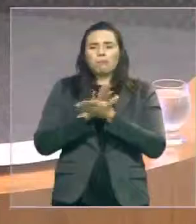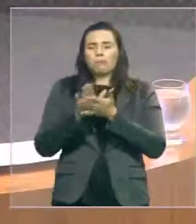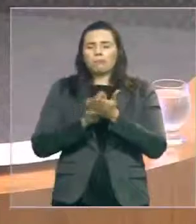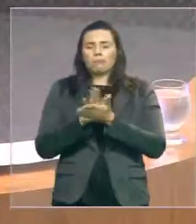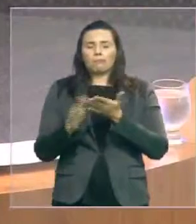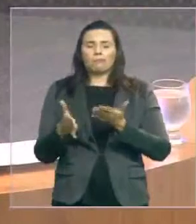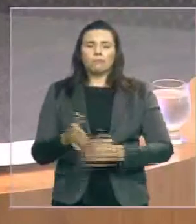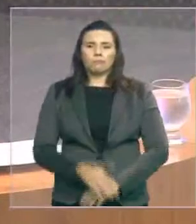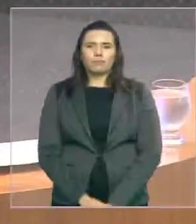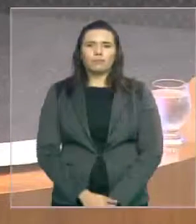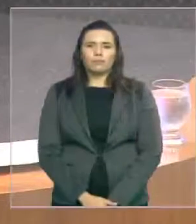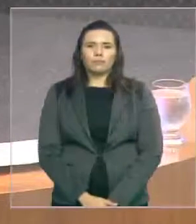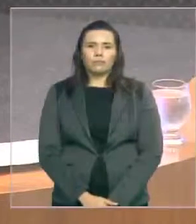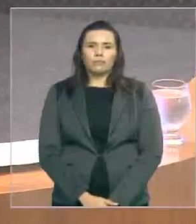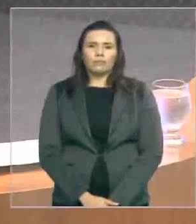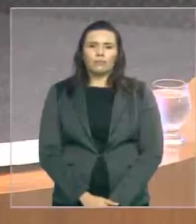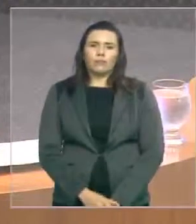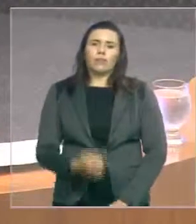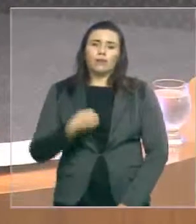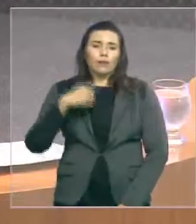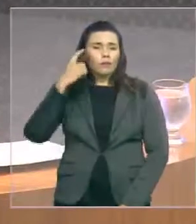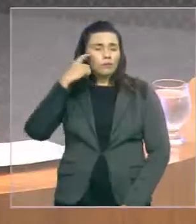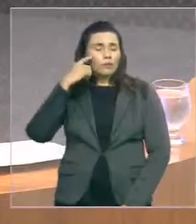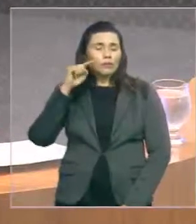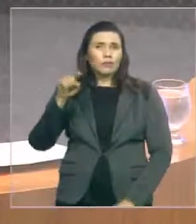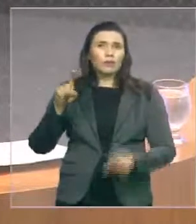Ou seja, é uma empresa de fachada,